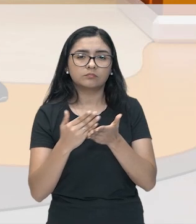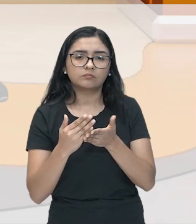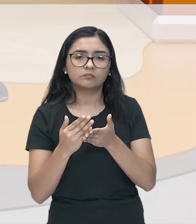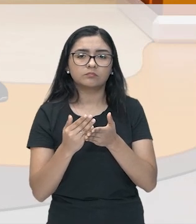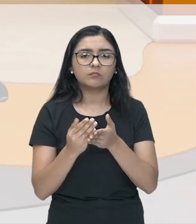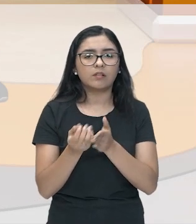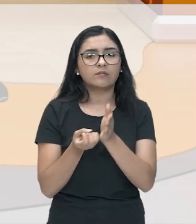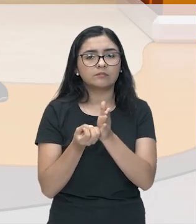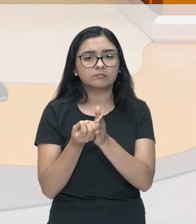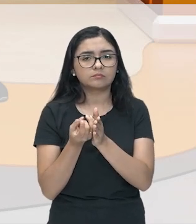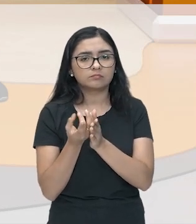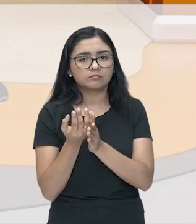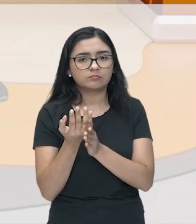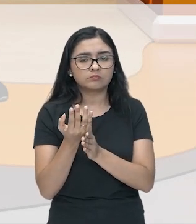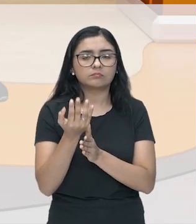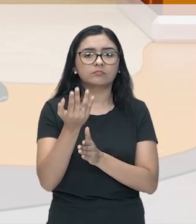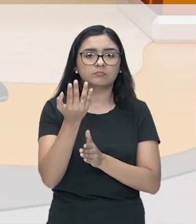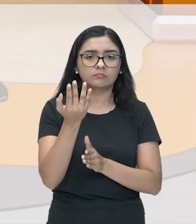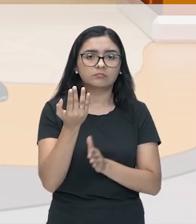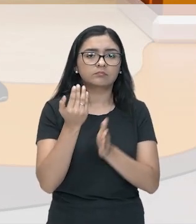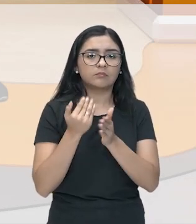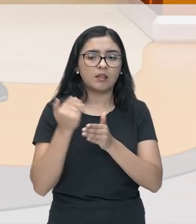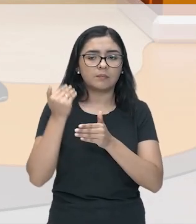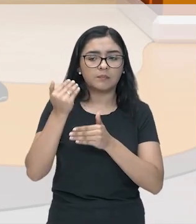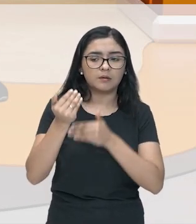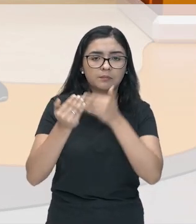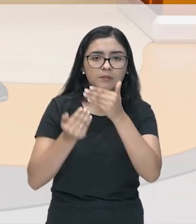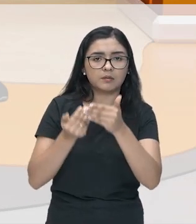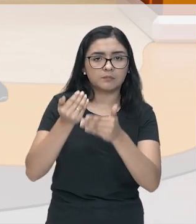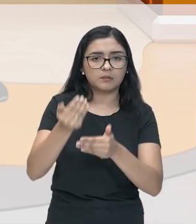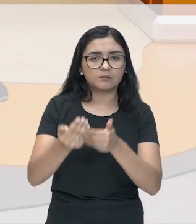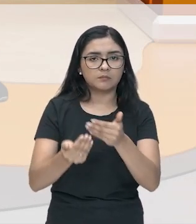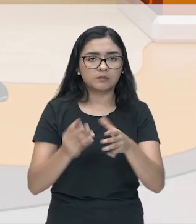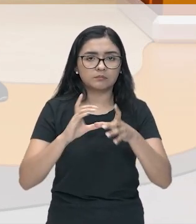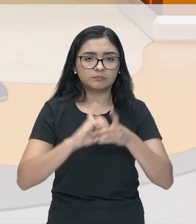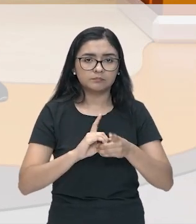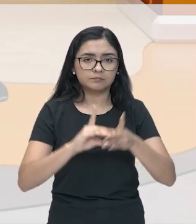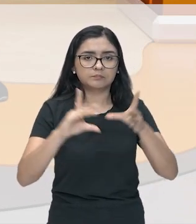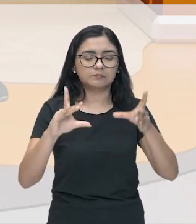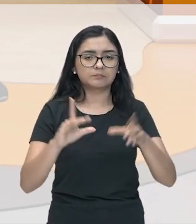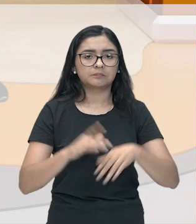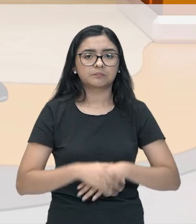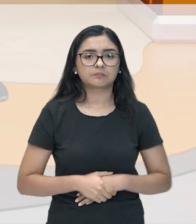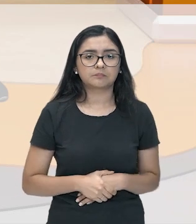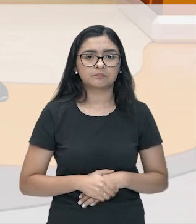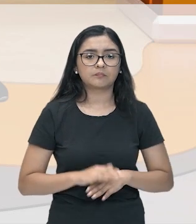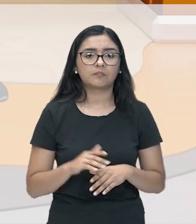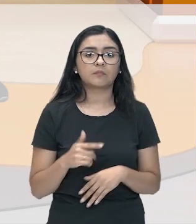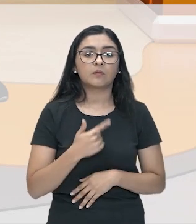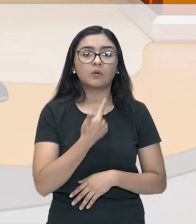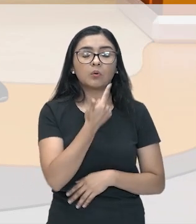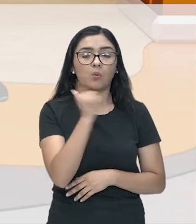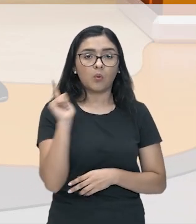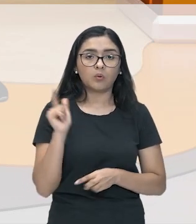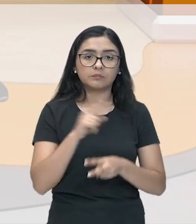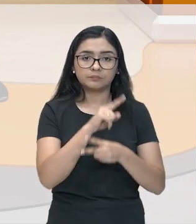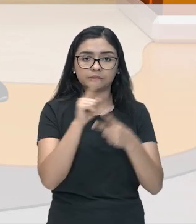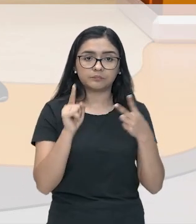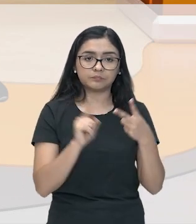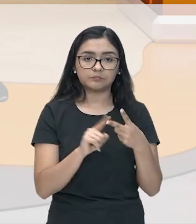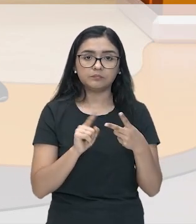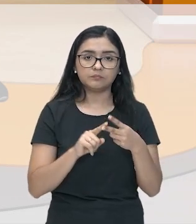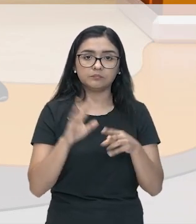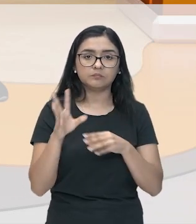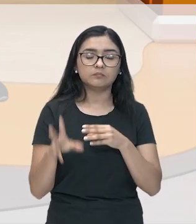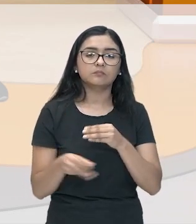cresceu em diferentes lugares ao longo do tempo. Certo? Uma outra contribuição que nós vamos ter